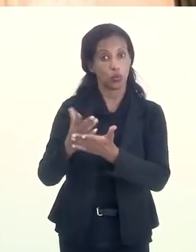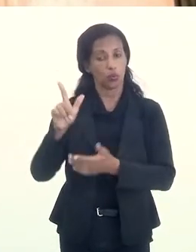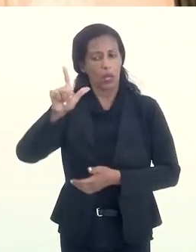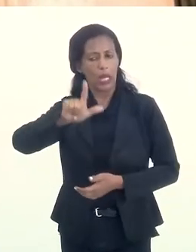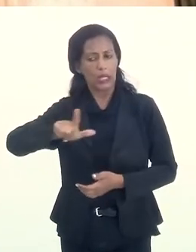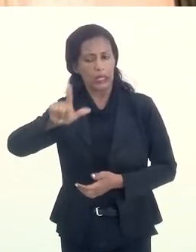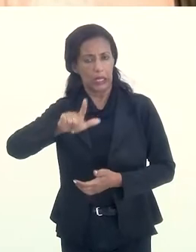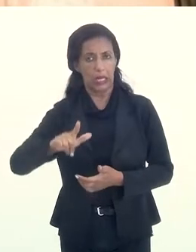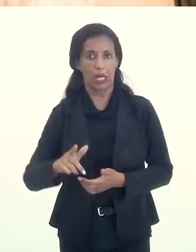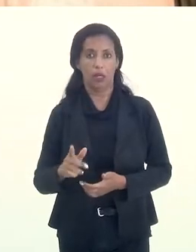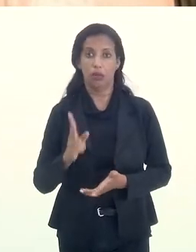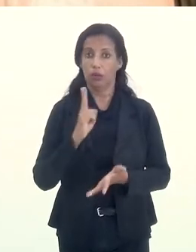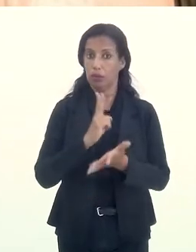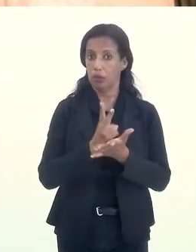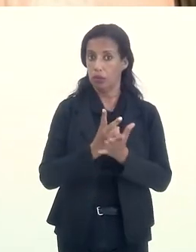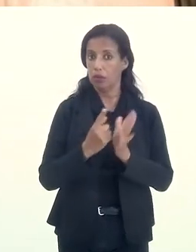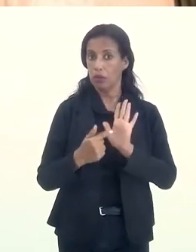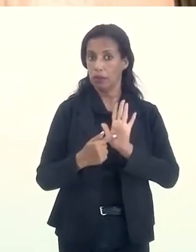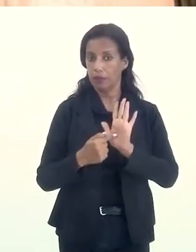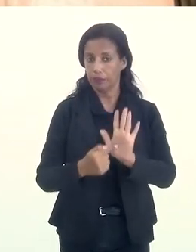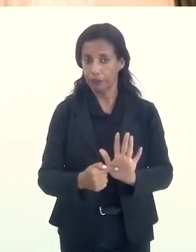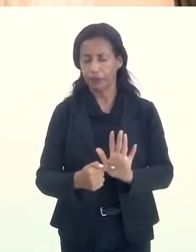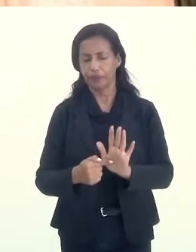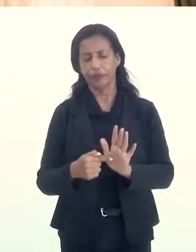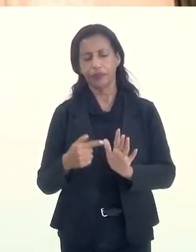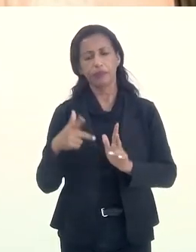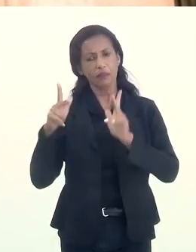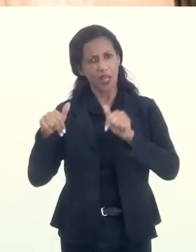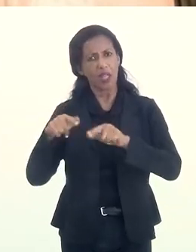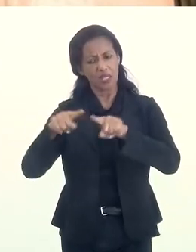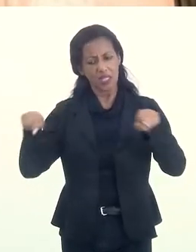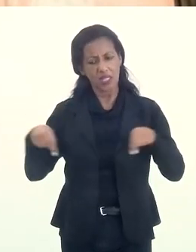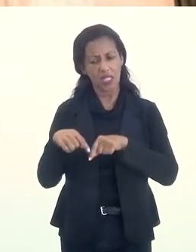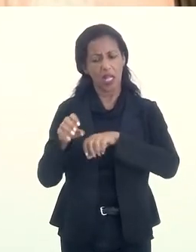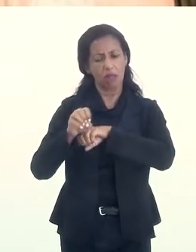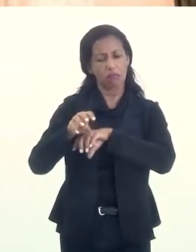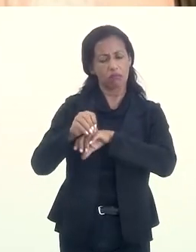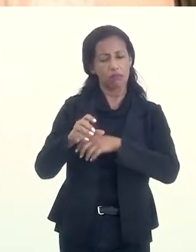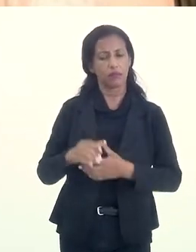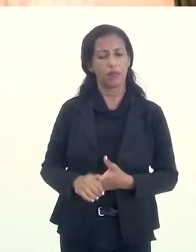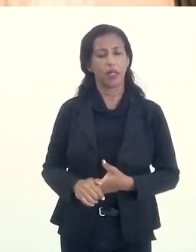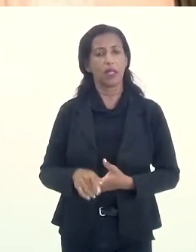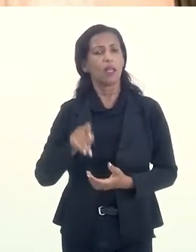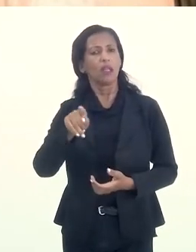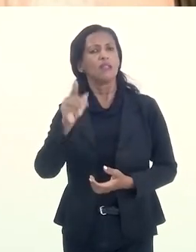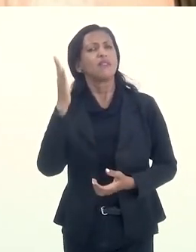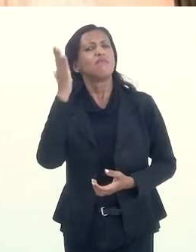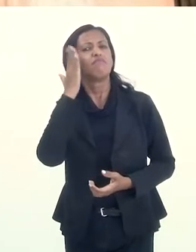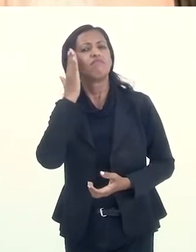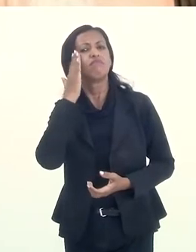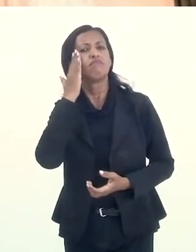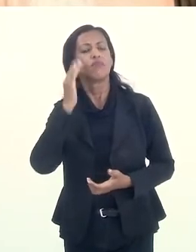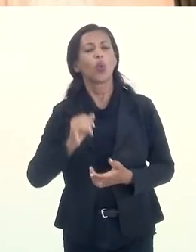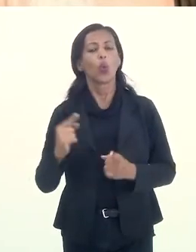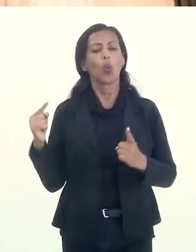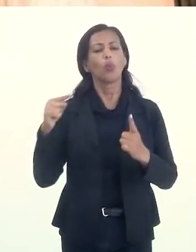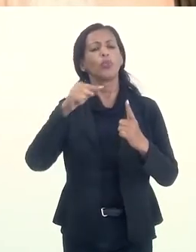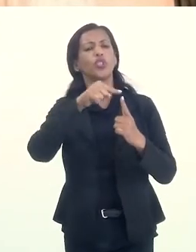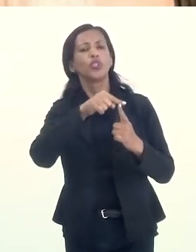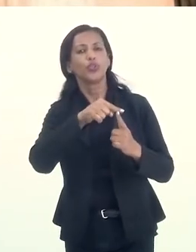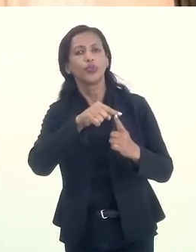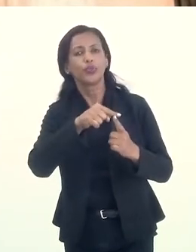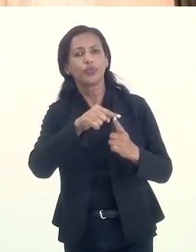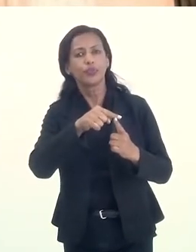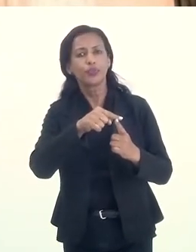literários, o que eu sempre ressalto e o fazia em sala de aula, é ter a nitidez dos